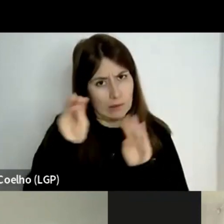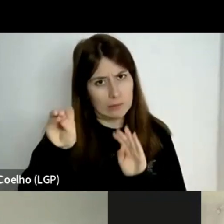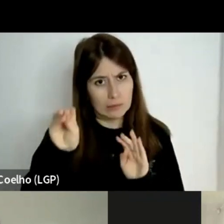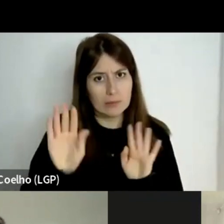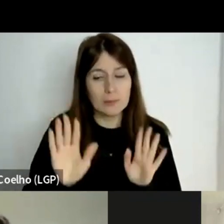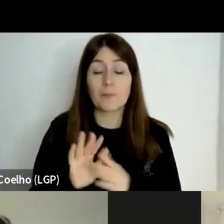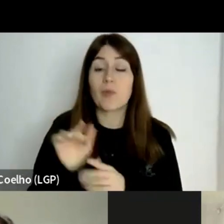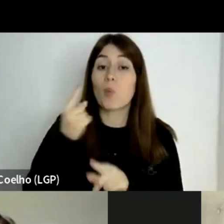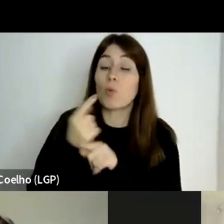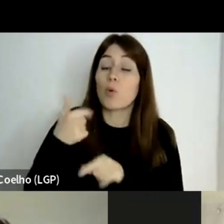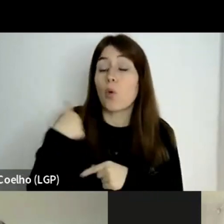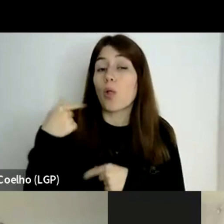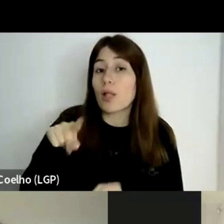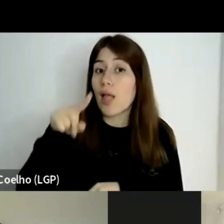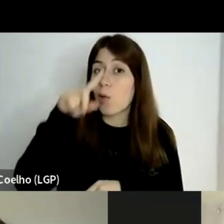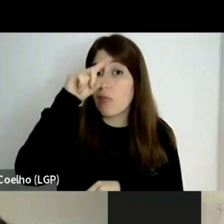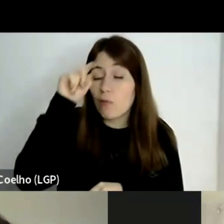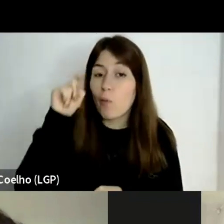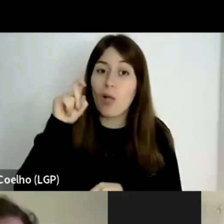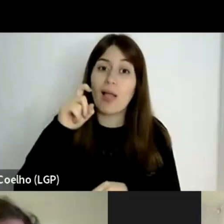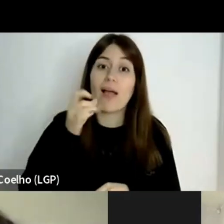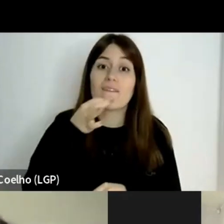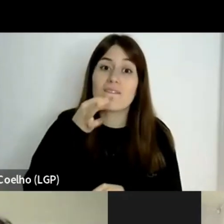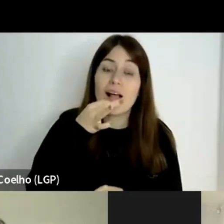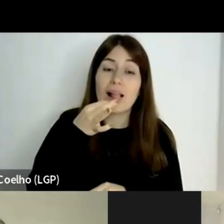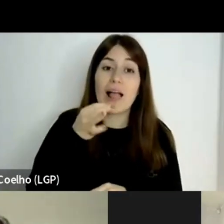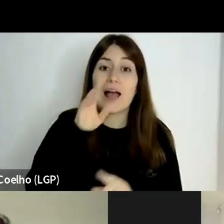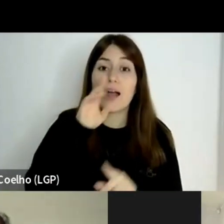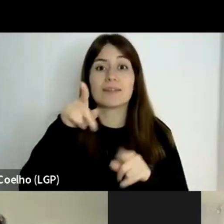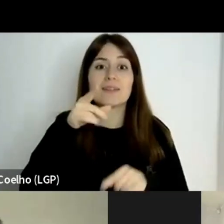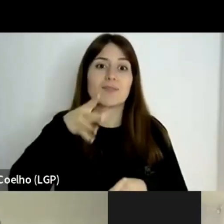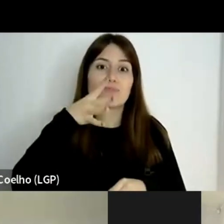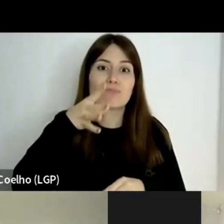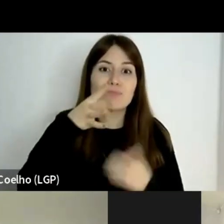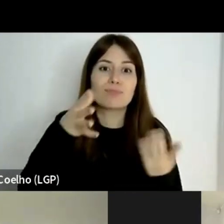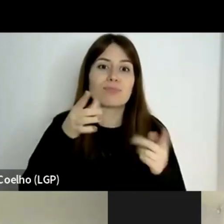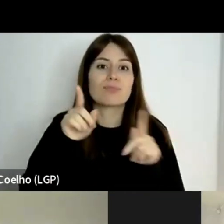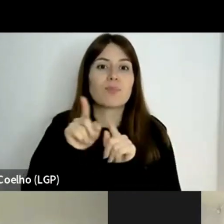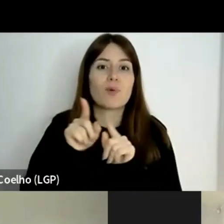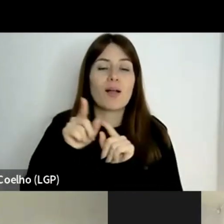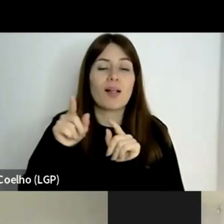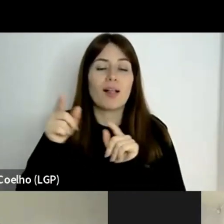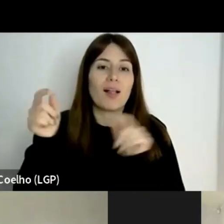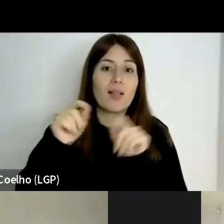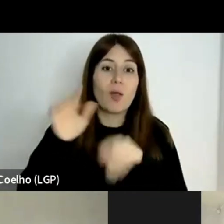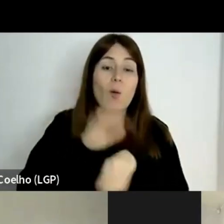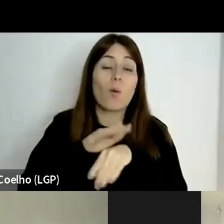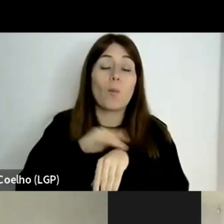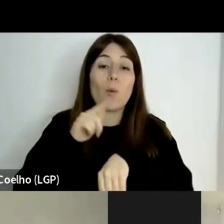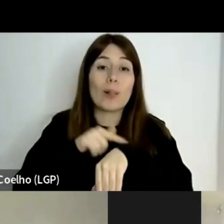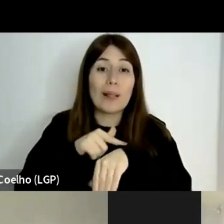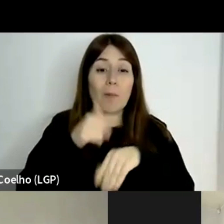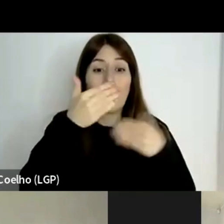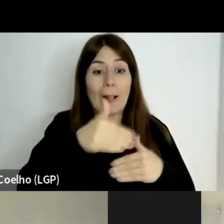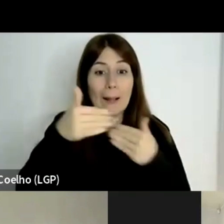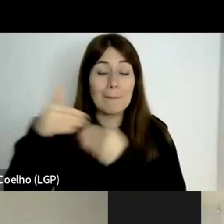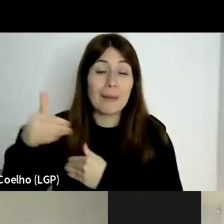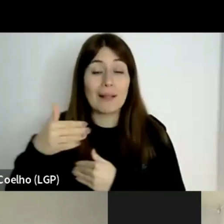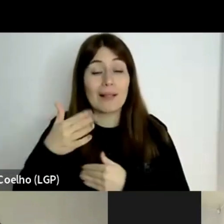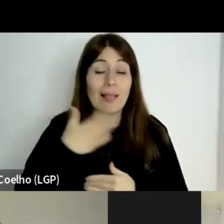dificuldade em falar quando é em painéis, por causa do tempo estar mais limitado.